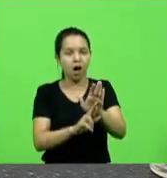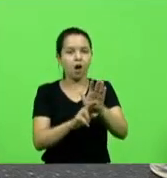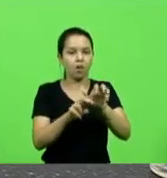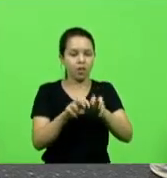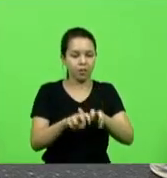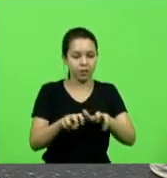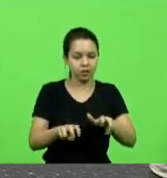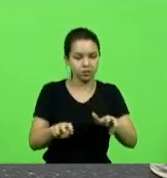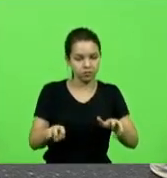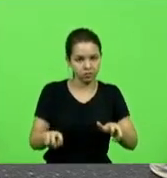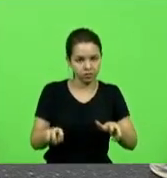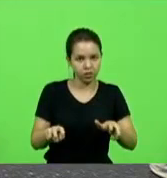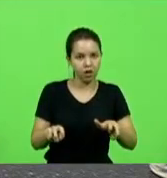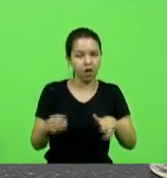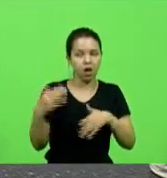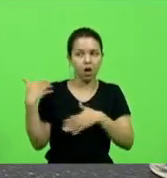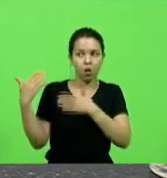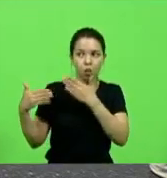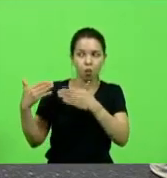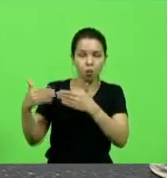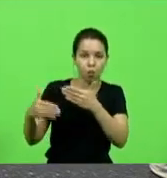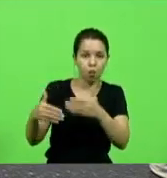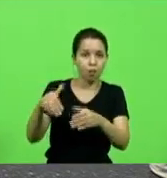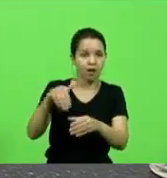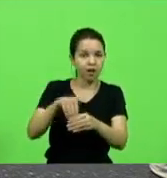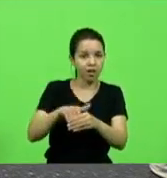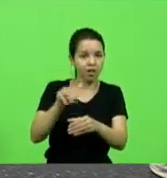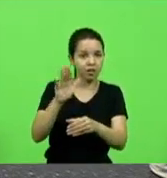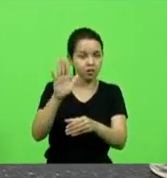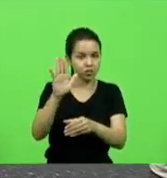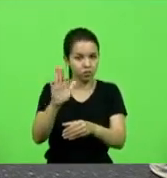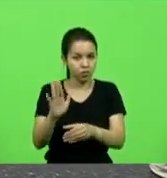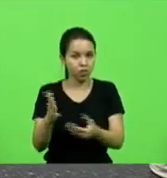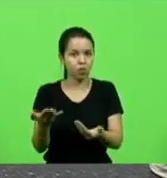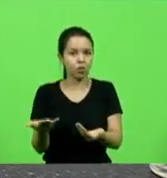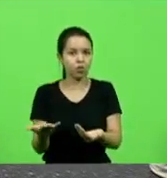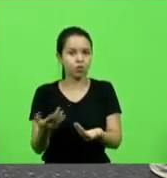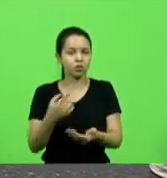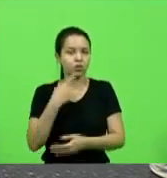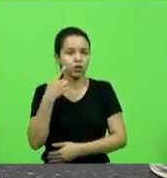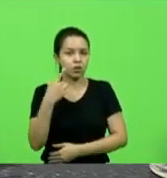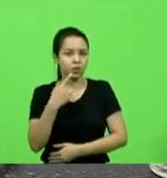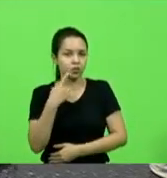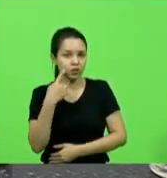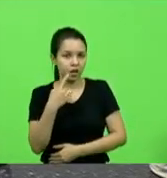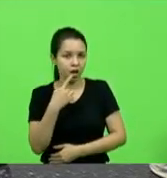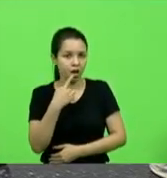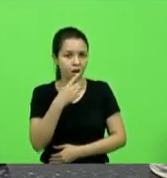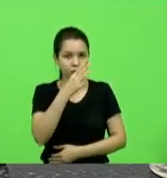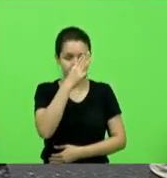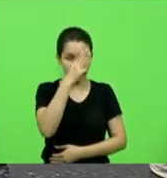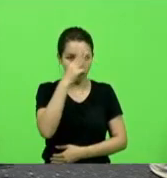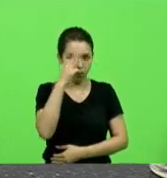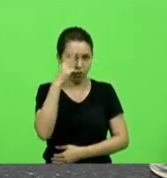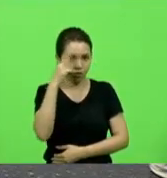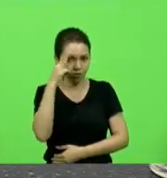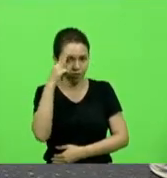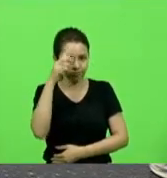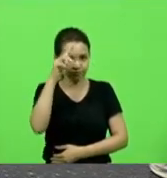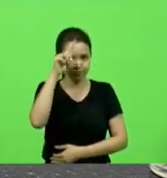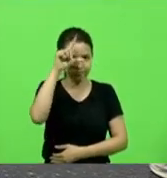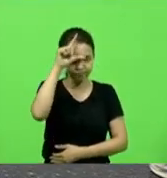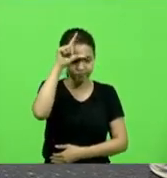sido as últimas eleições deputado Volney e deputado Sargento Lima deputada